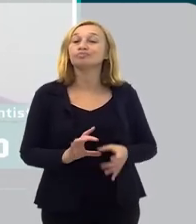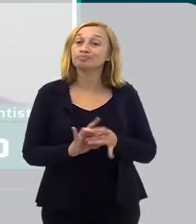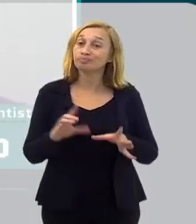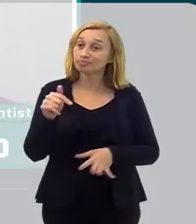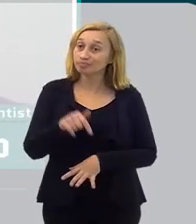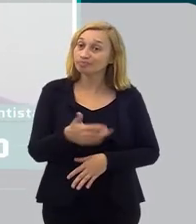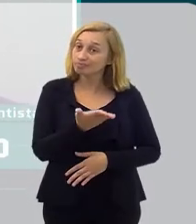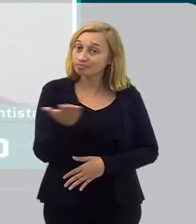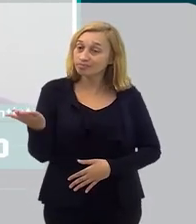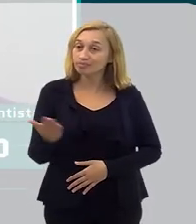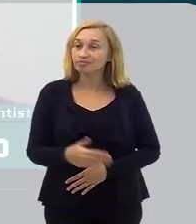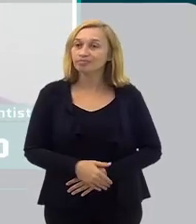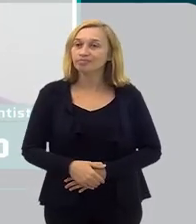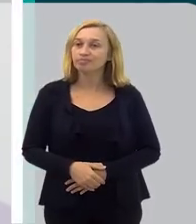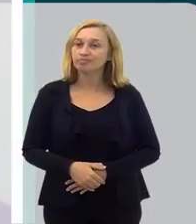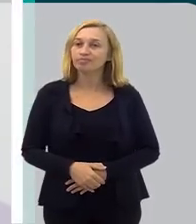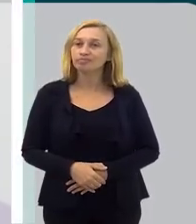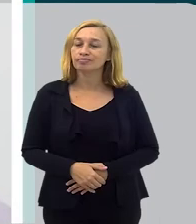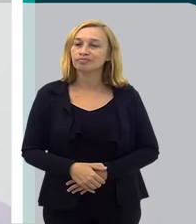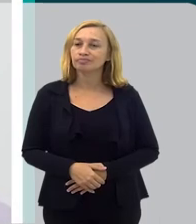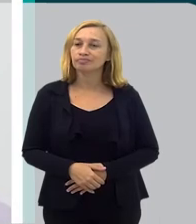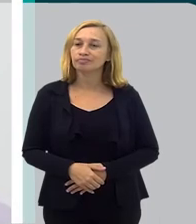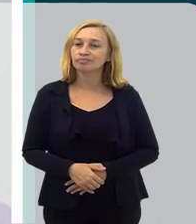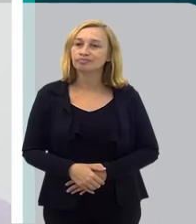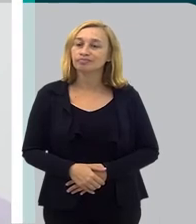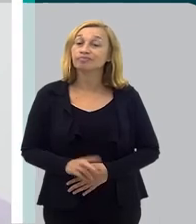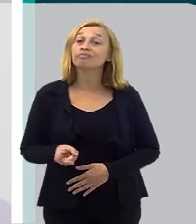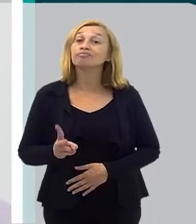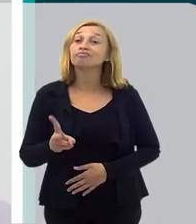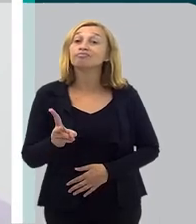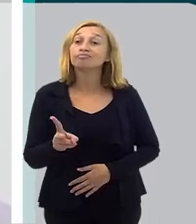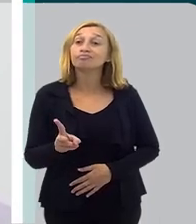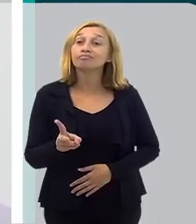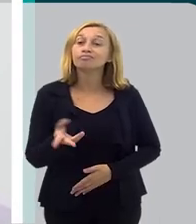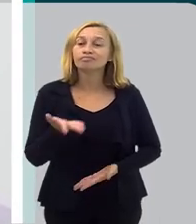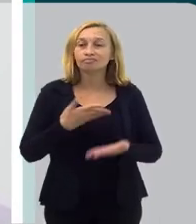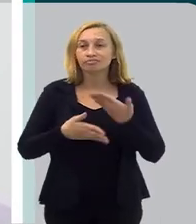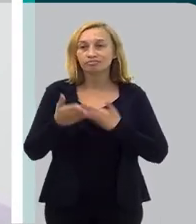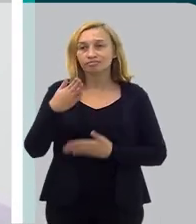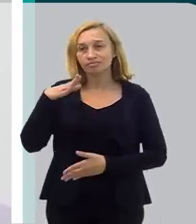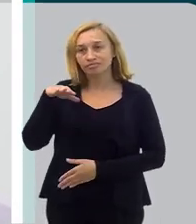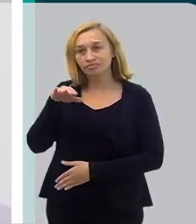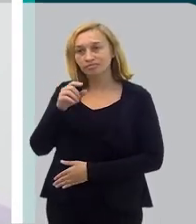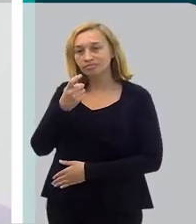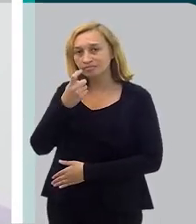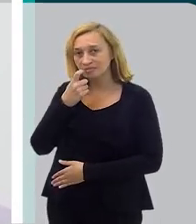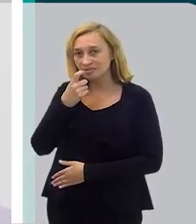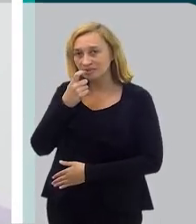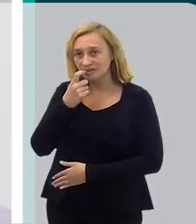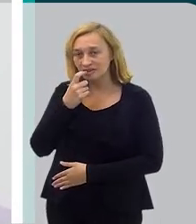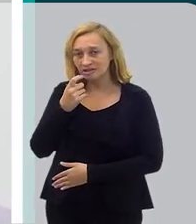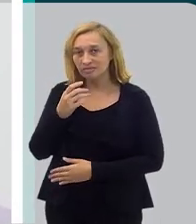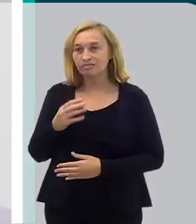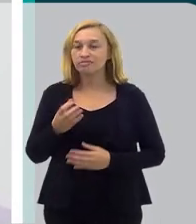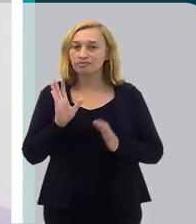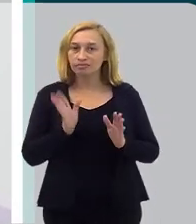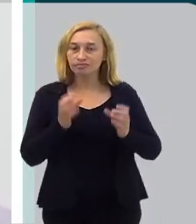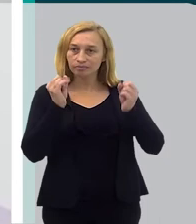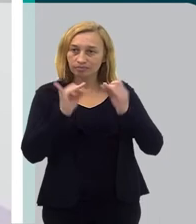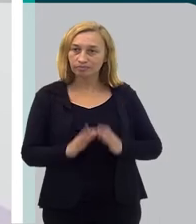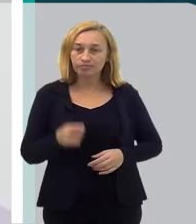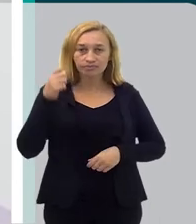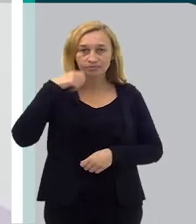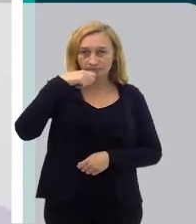eu deixo aqui para vocês uma lembrança de sempre cuidarem dos seus dentes domiciliarmente da forma que eu